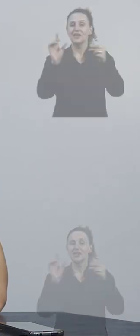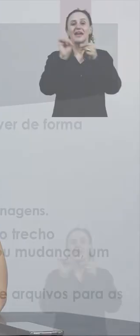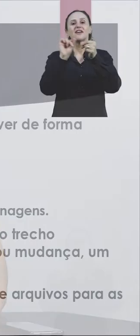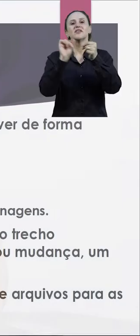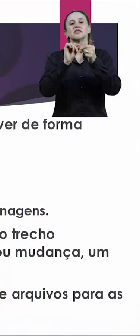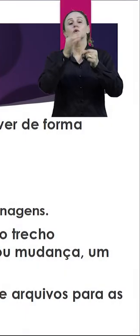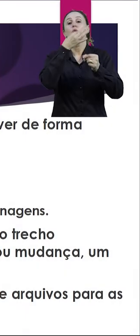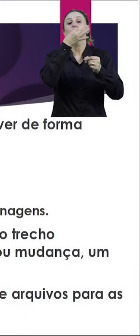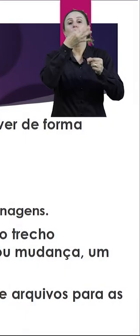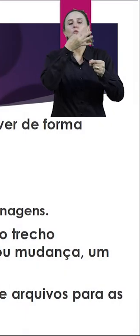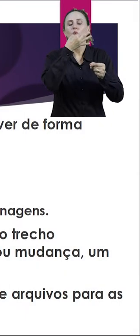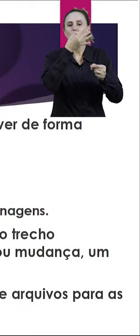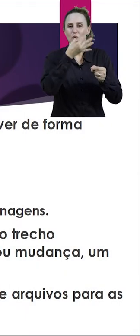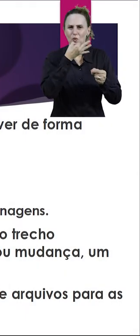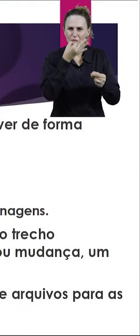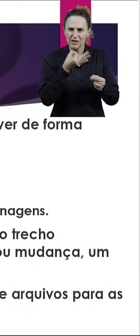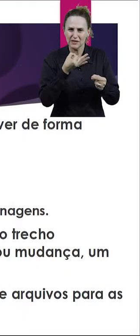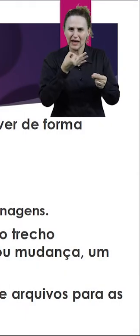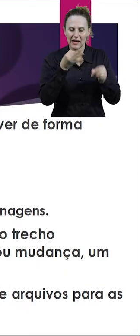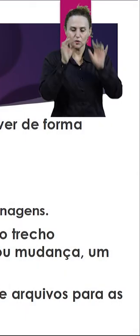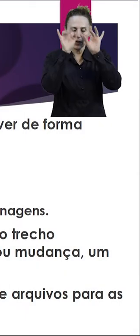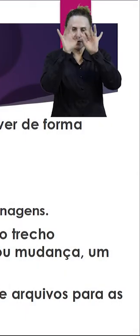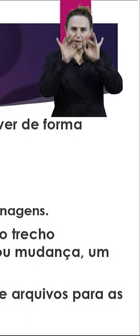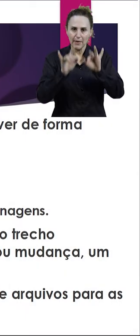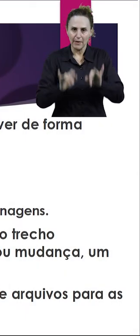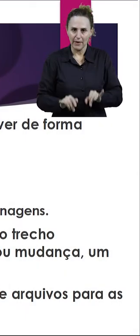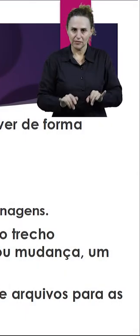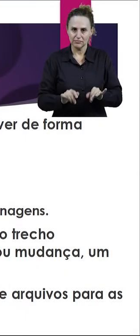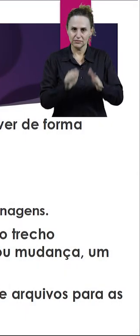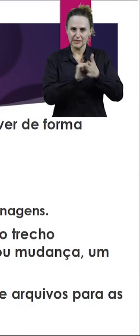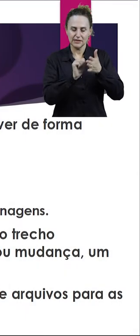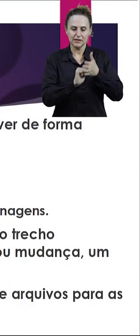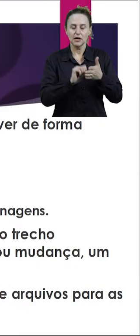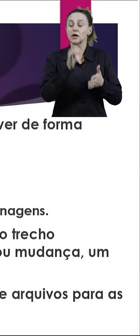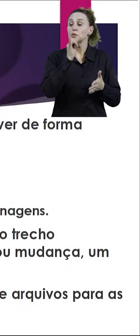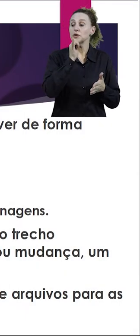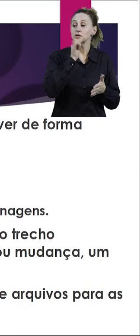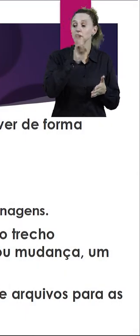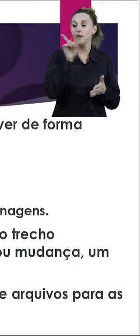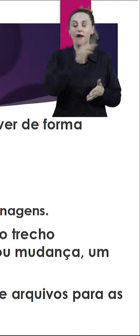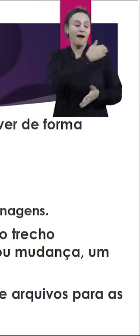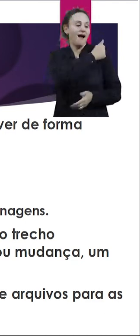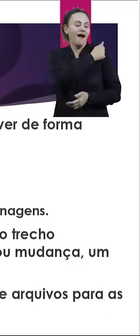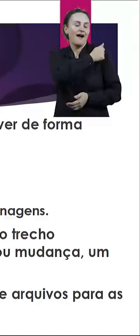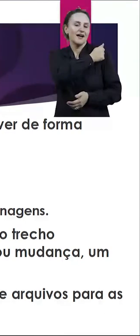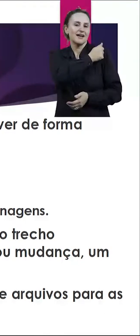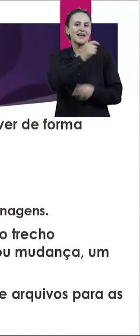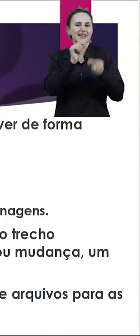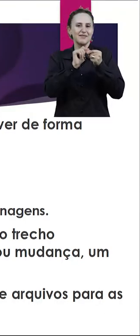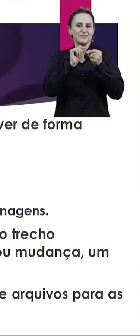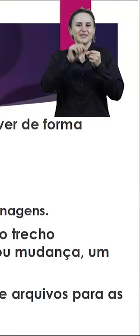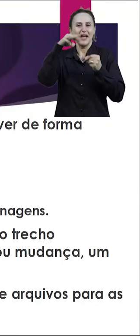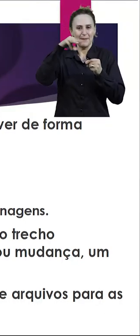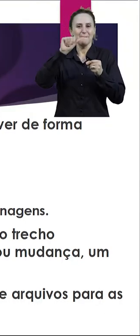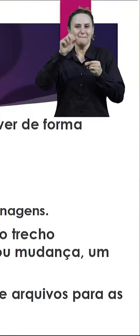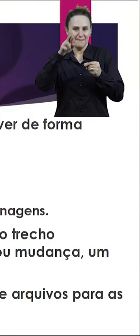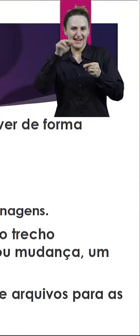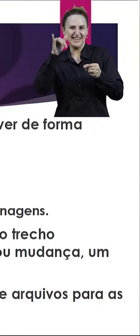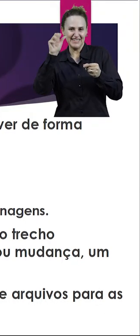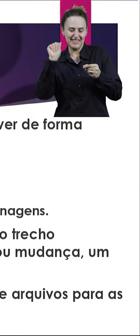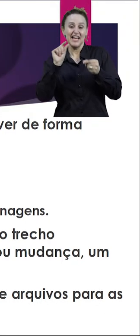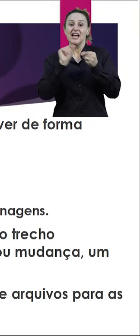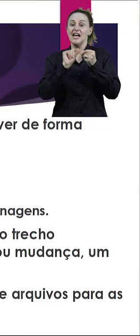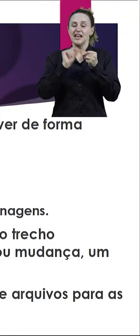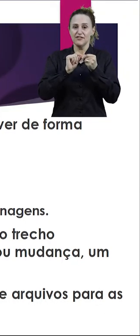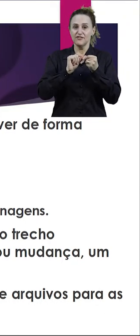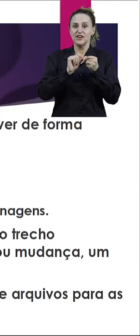na escrita, no comentário do outro. Então, por exemplo, a Maria escreveu o novo final para o conto. Essa é uma